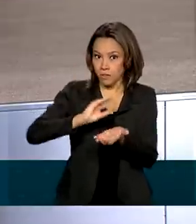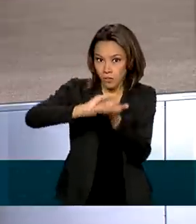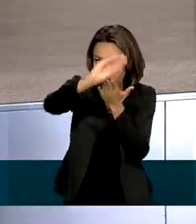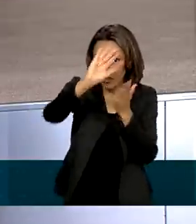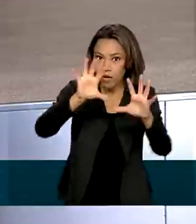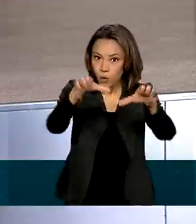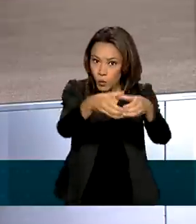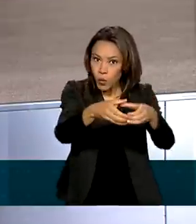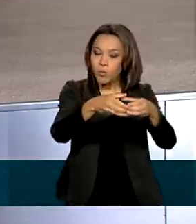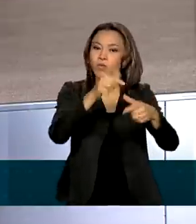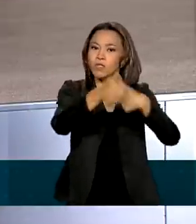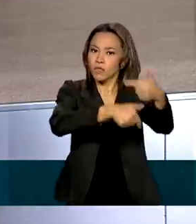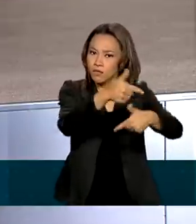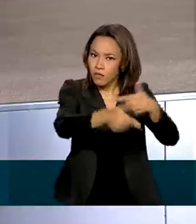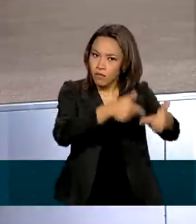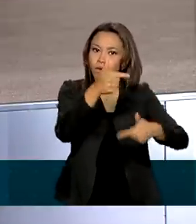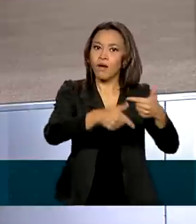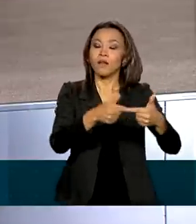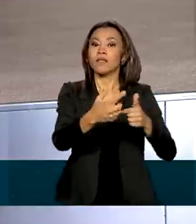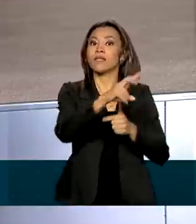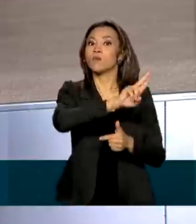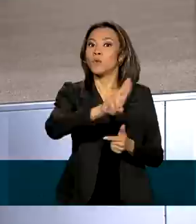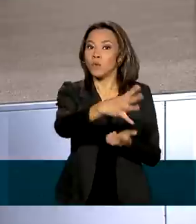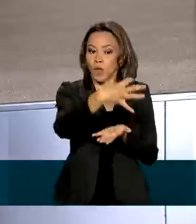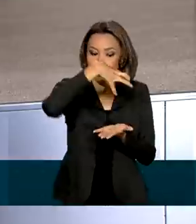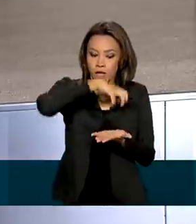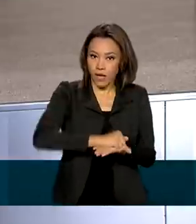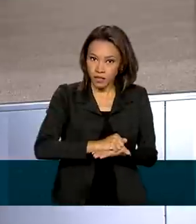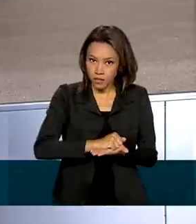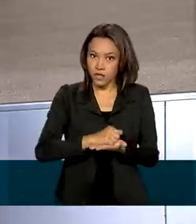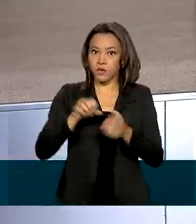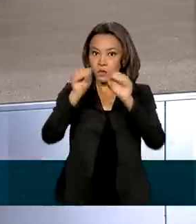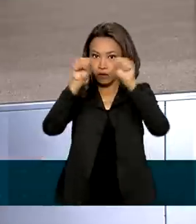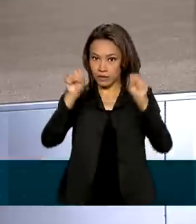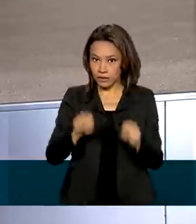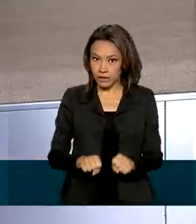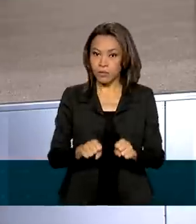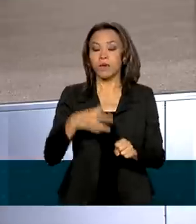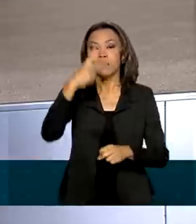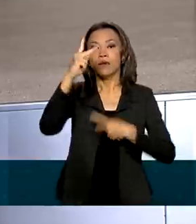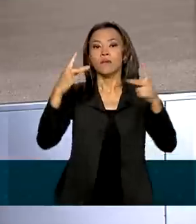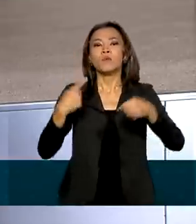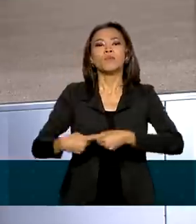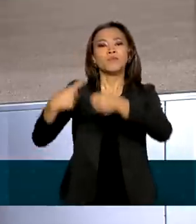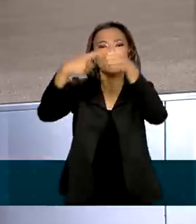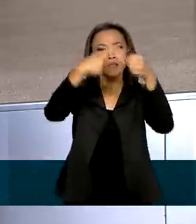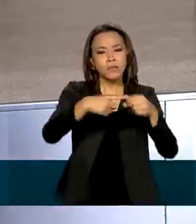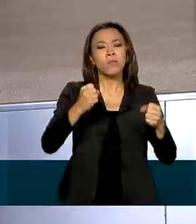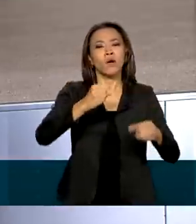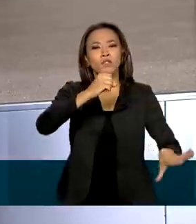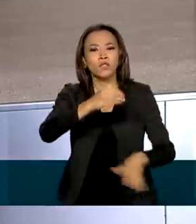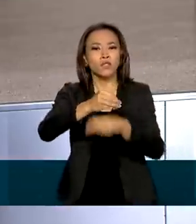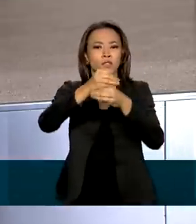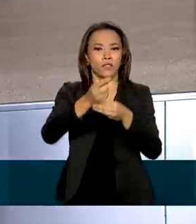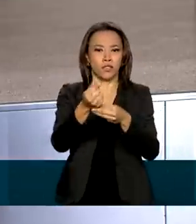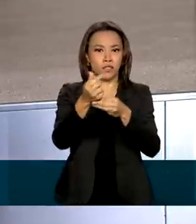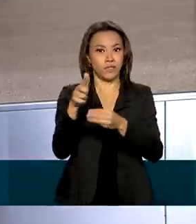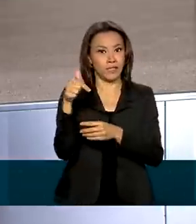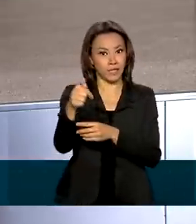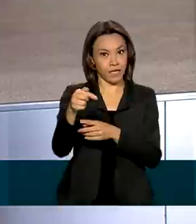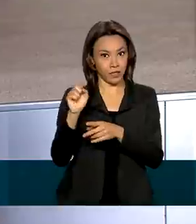que tenha se registrado no sistema e-gestor. E, além disso, os municípios podem receber também um adicional de R$ 7 mil